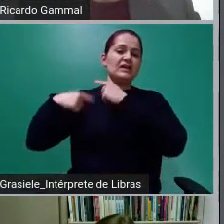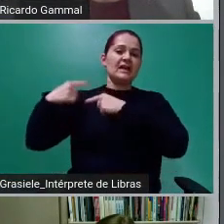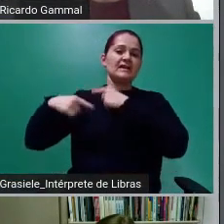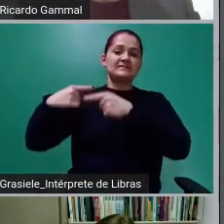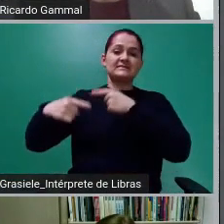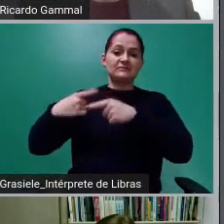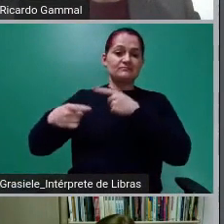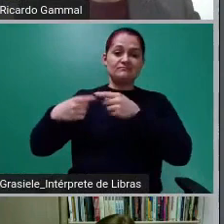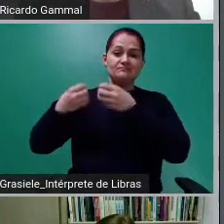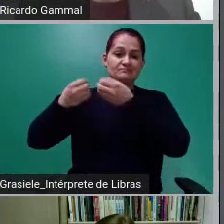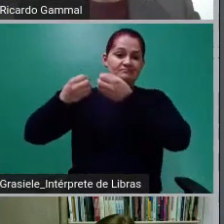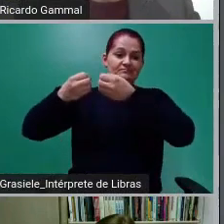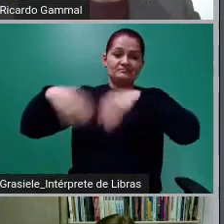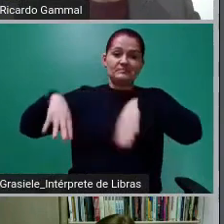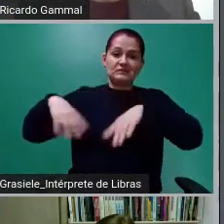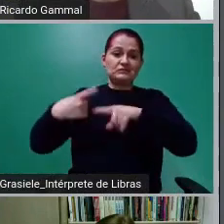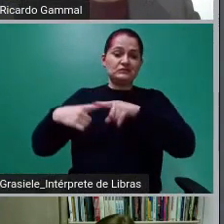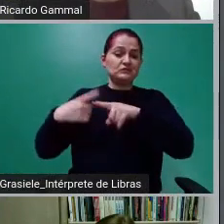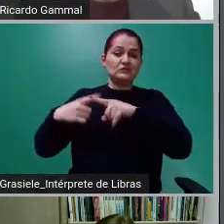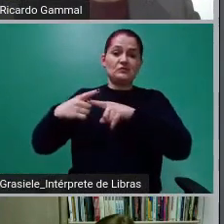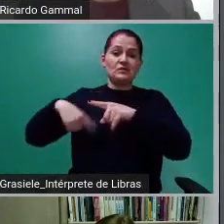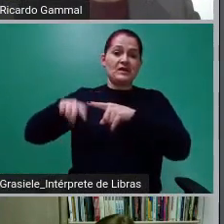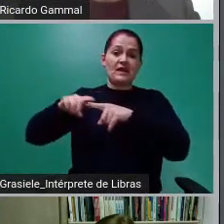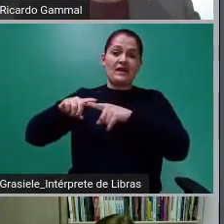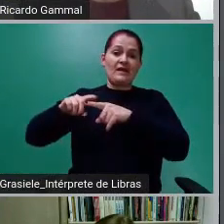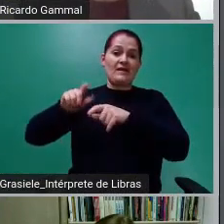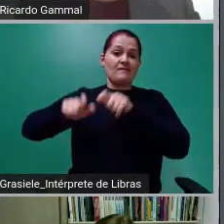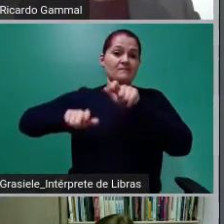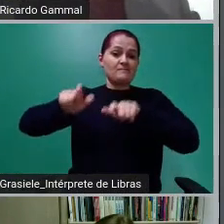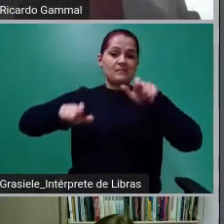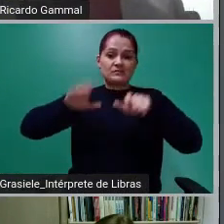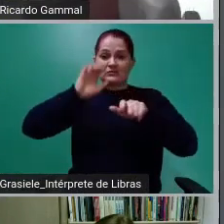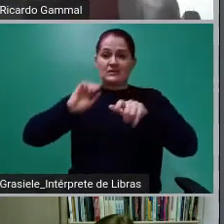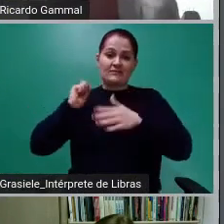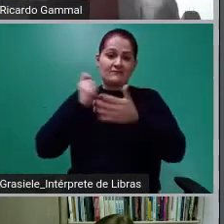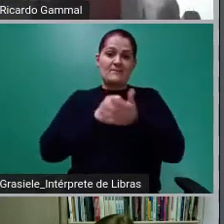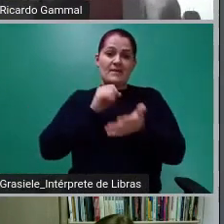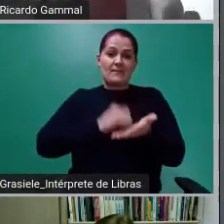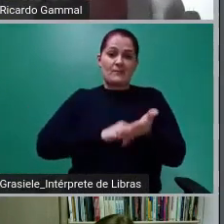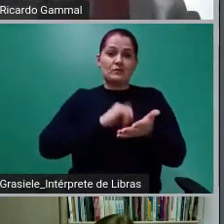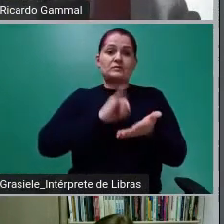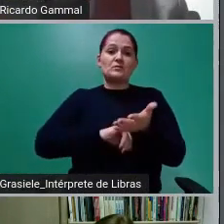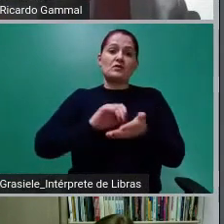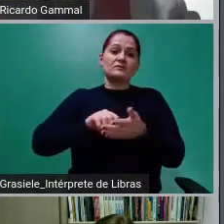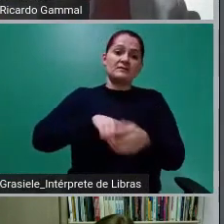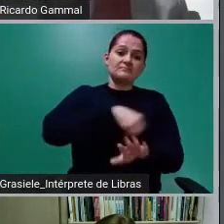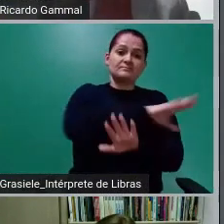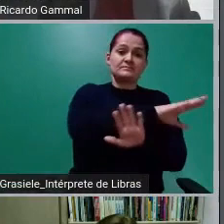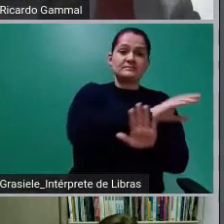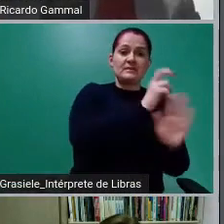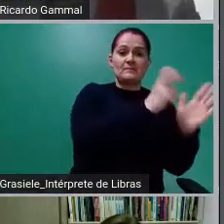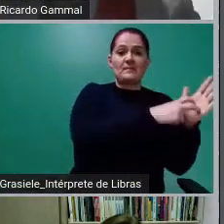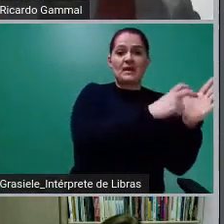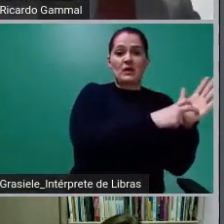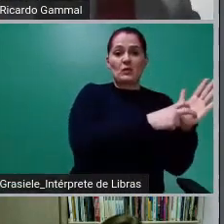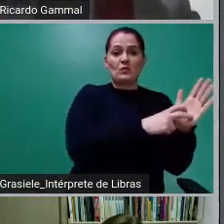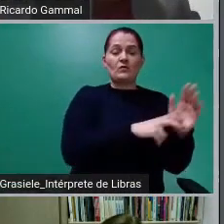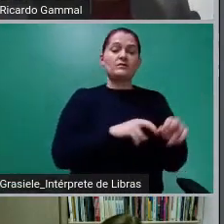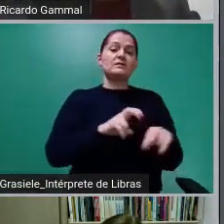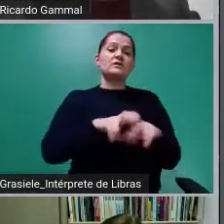nós estamos diante de uma operação extremamente nociva de um esquema de